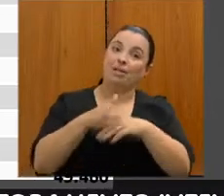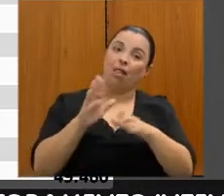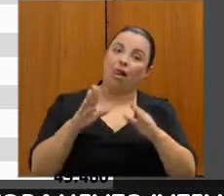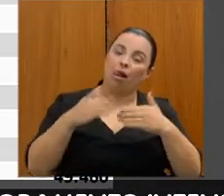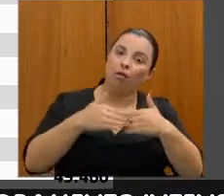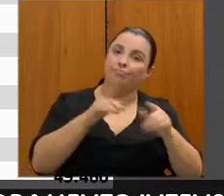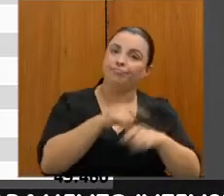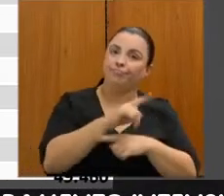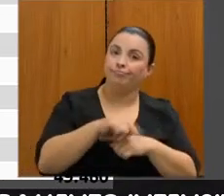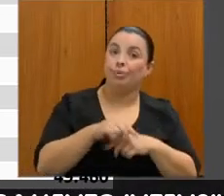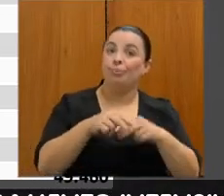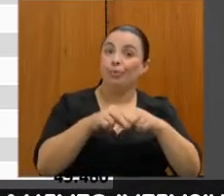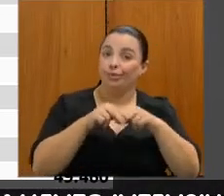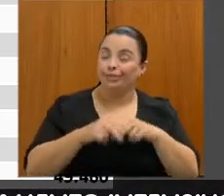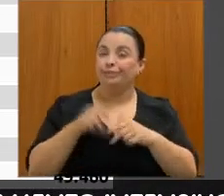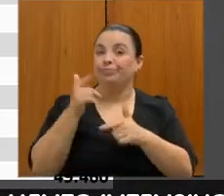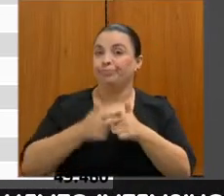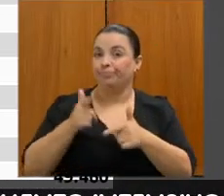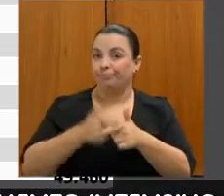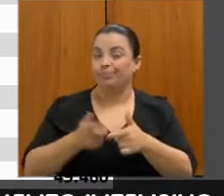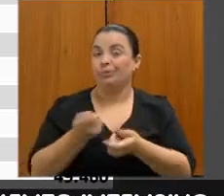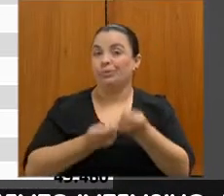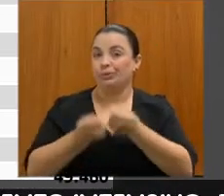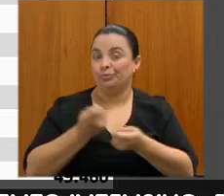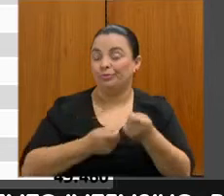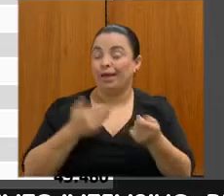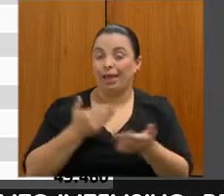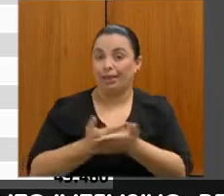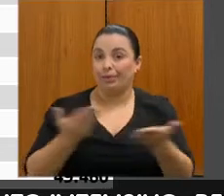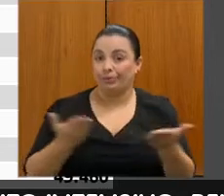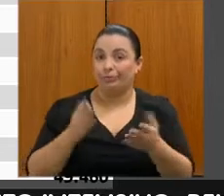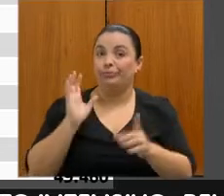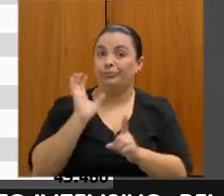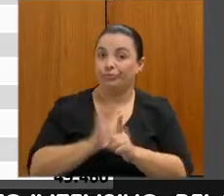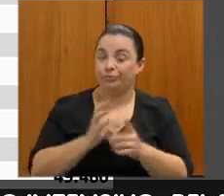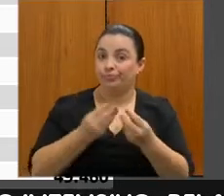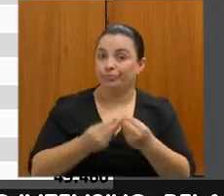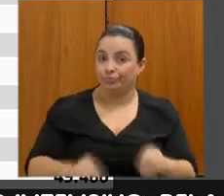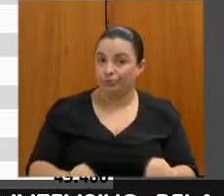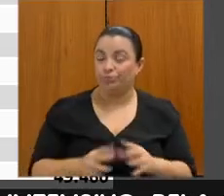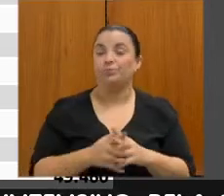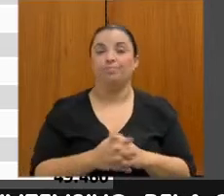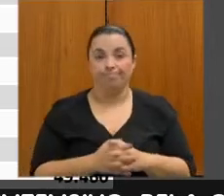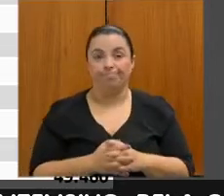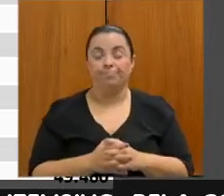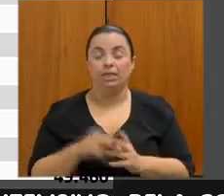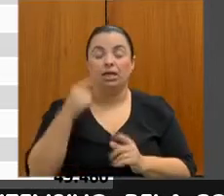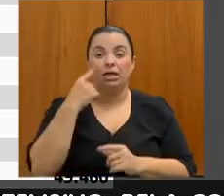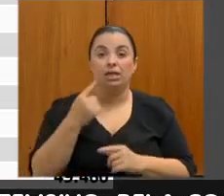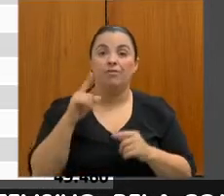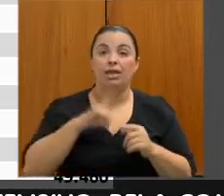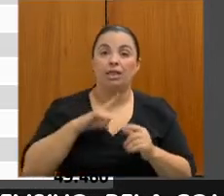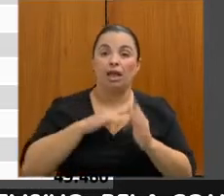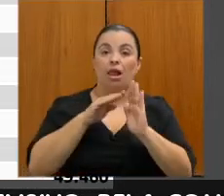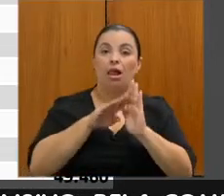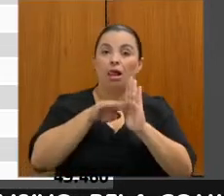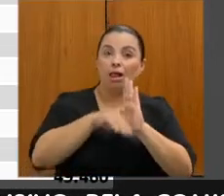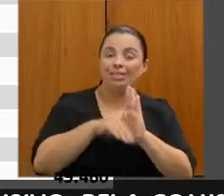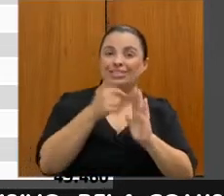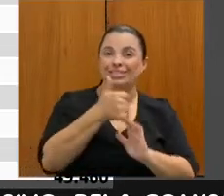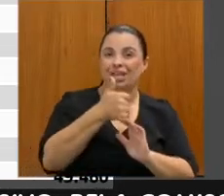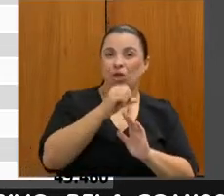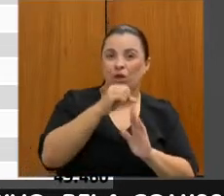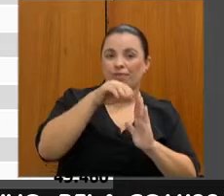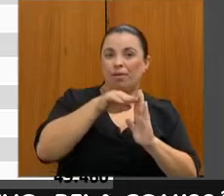mas que a gente ainda sofre impactos dela. Dentro do estoque estadual, a gente percebe essa redução de 19 para 20, e a gente traz um